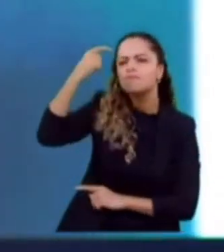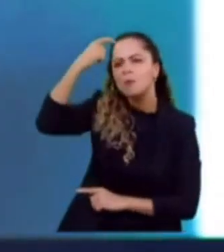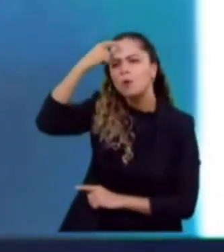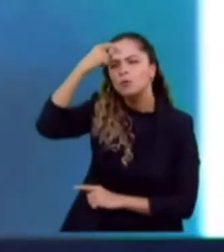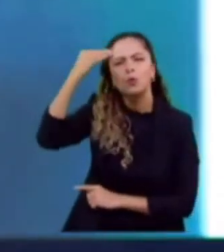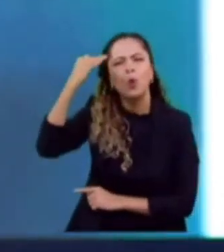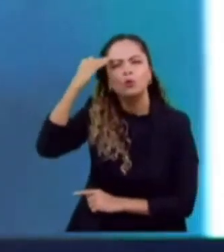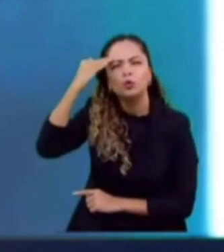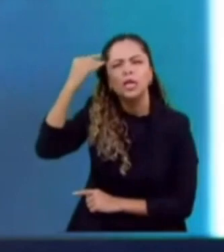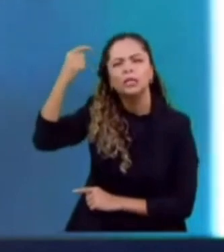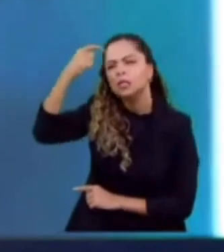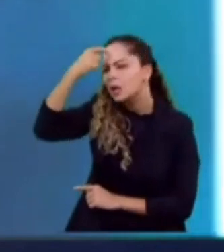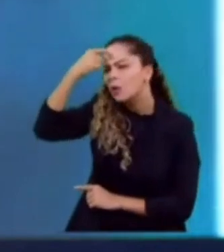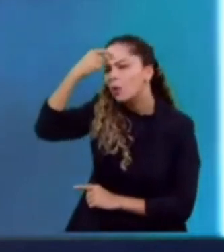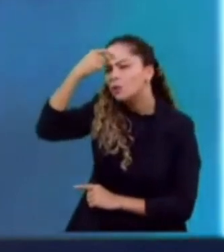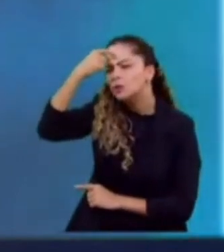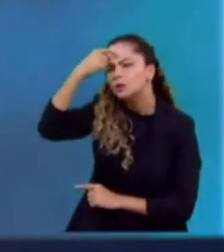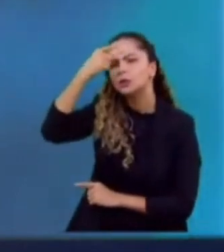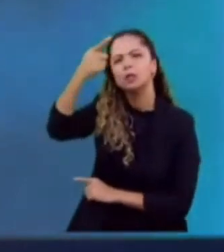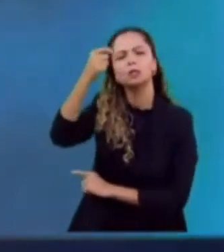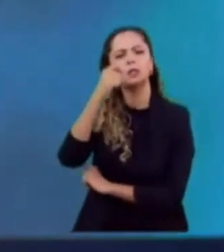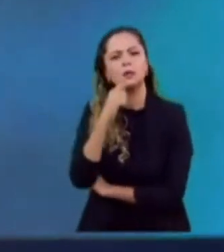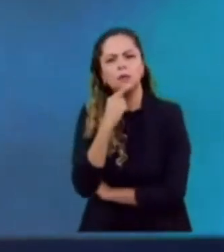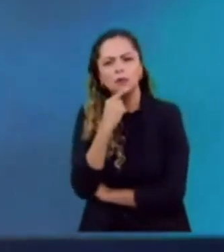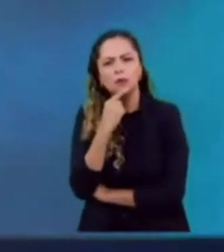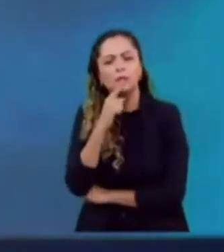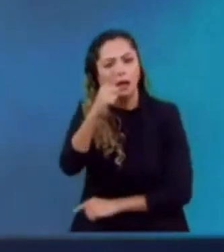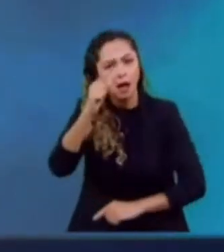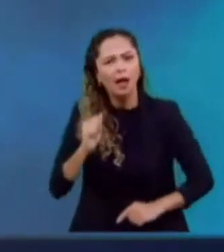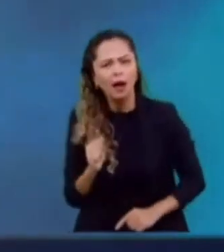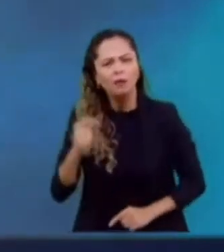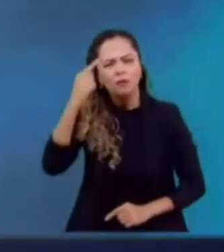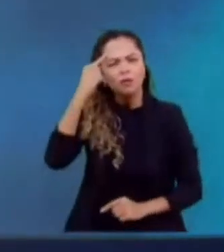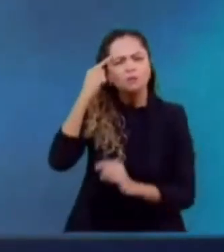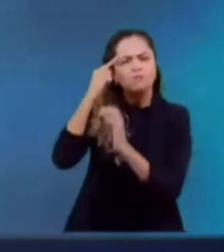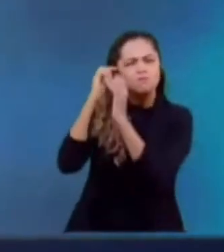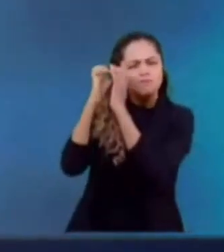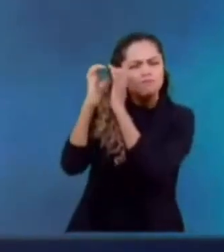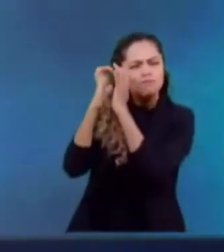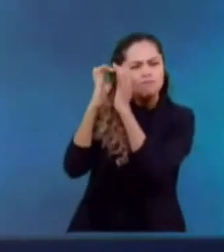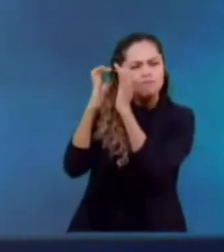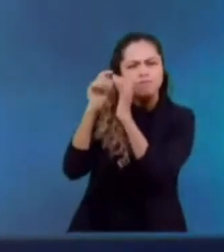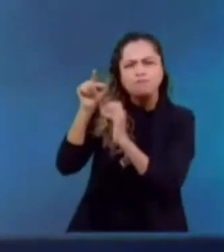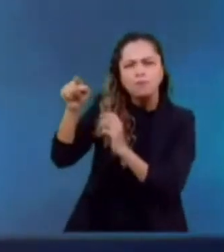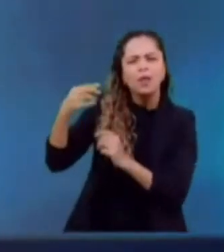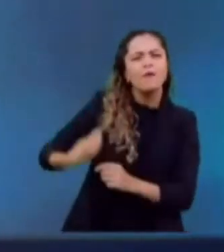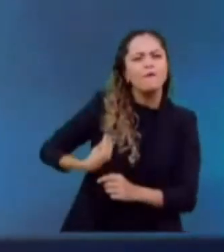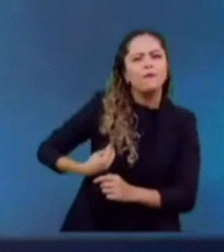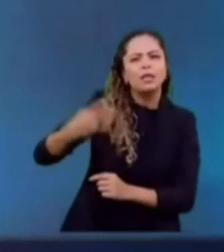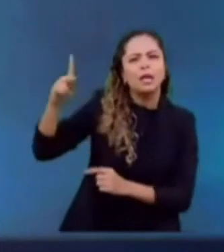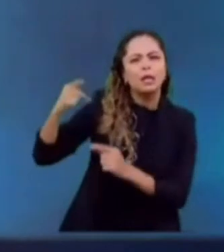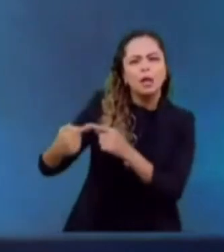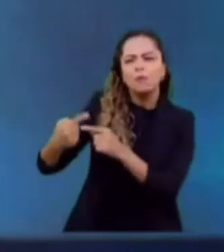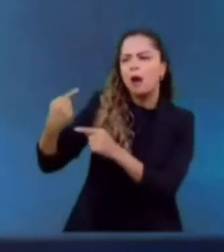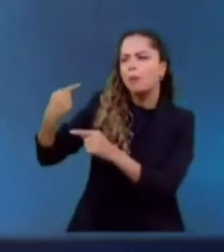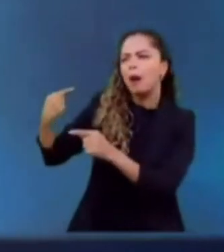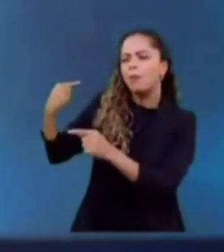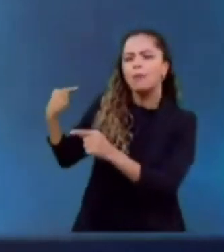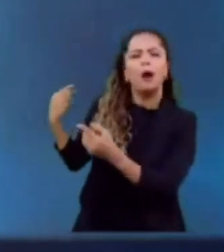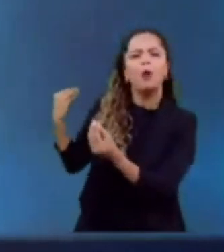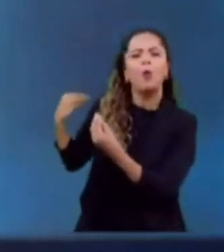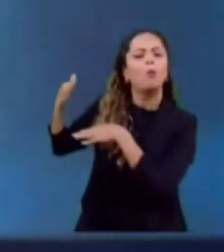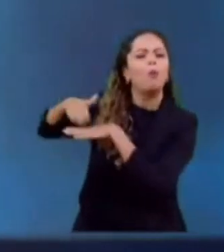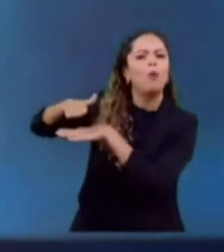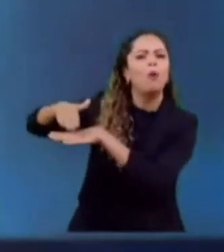uma consciência muito apurada, apurada, para ver a vida pregressa de cada um. Nós temos todos esses